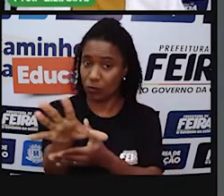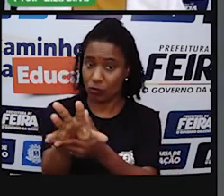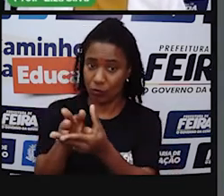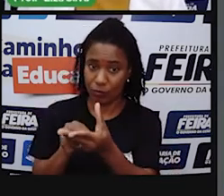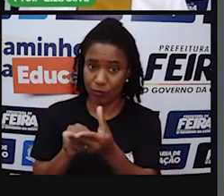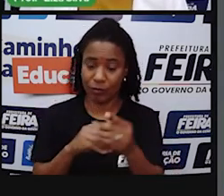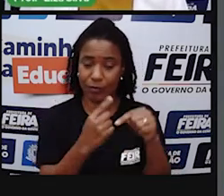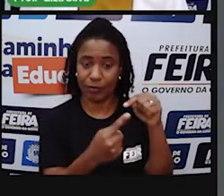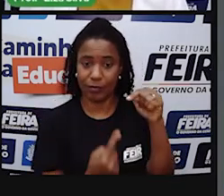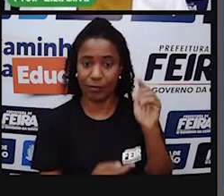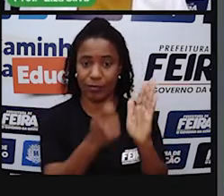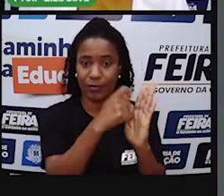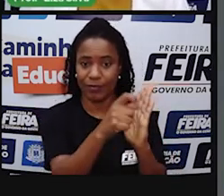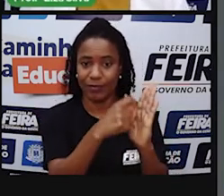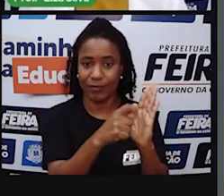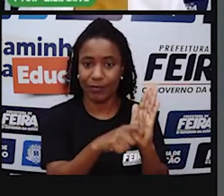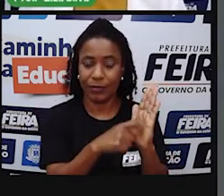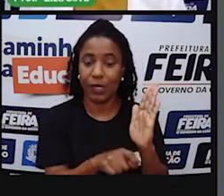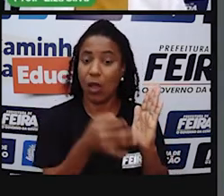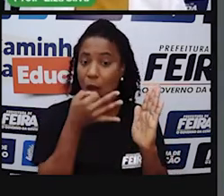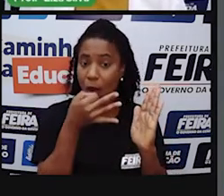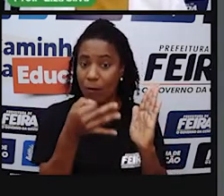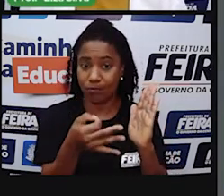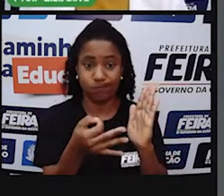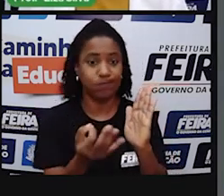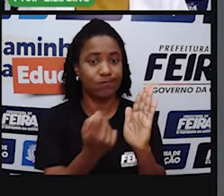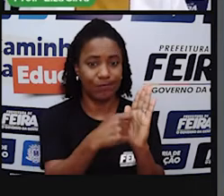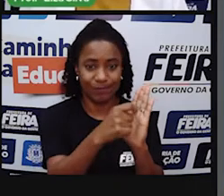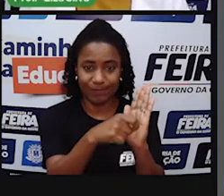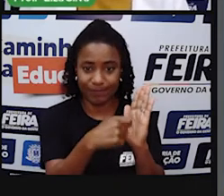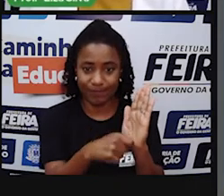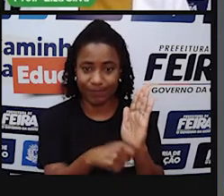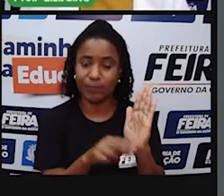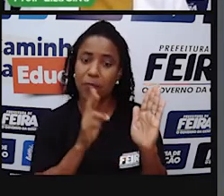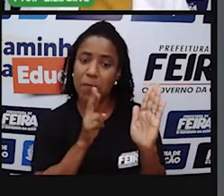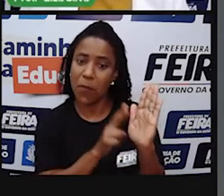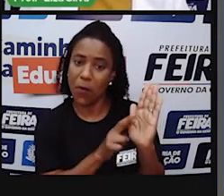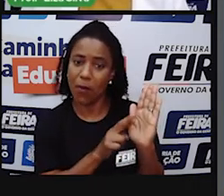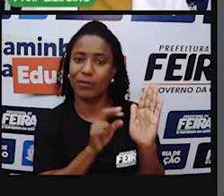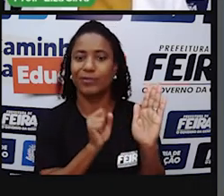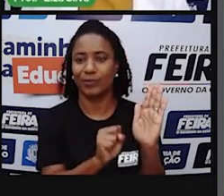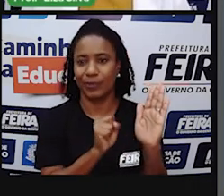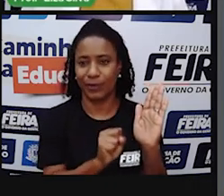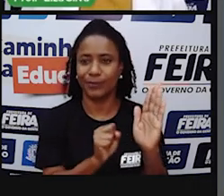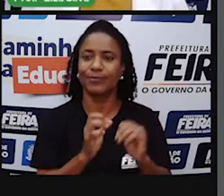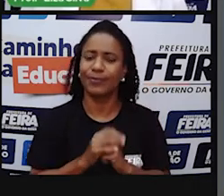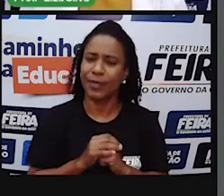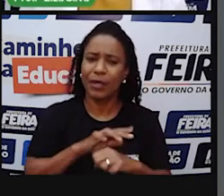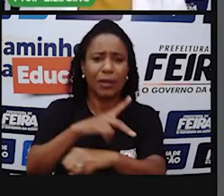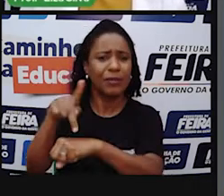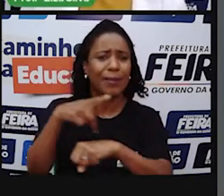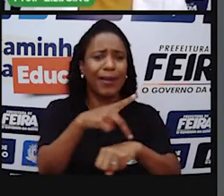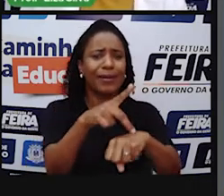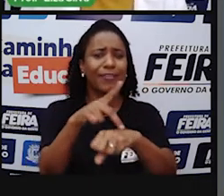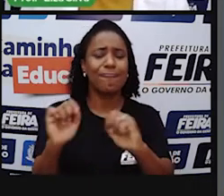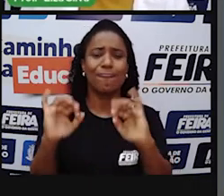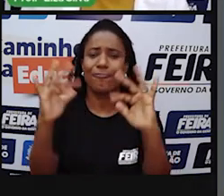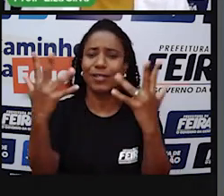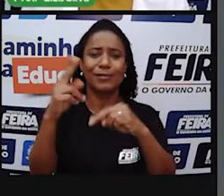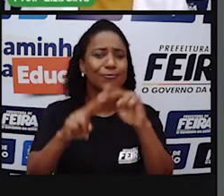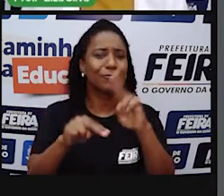caderno e escreva a sua opinião. Quais países comemoram as festas juninas?